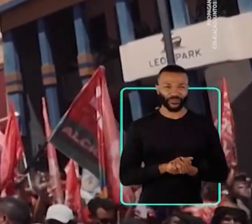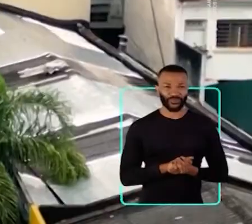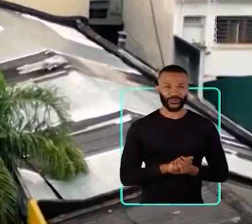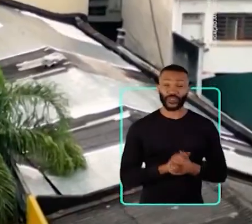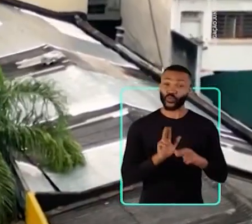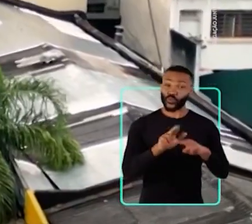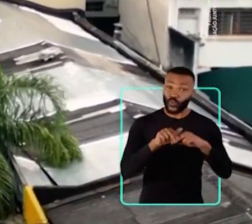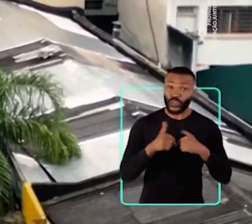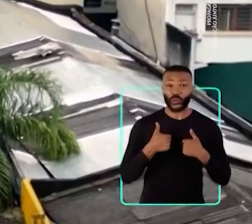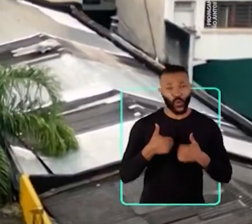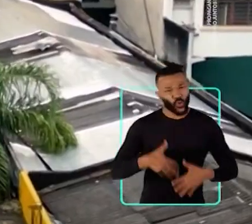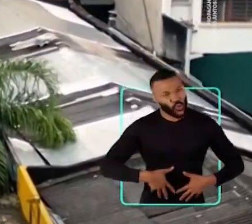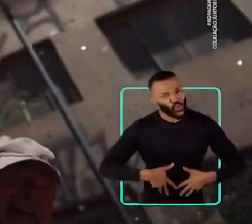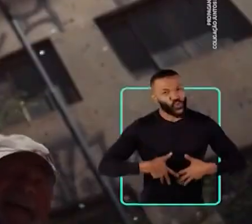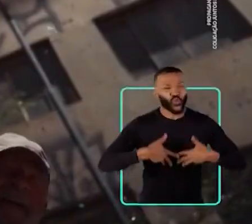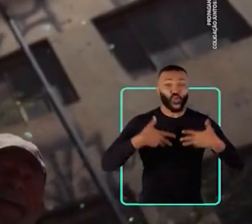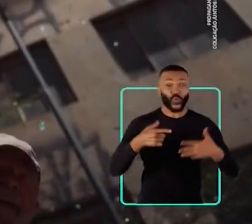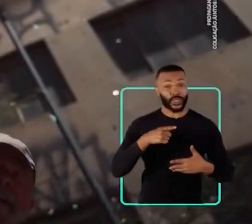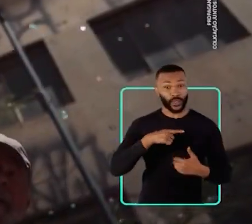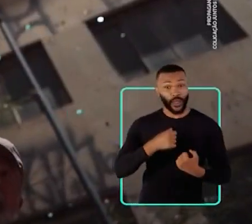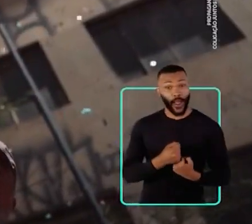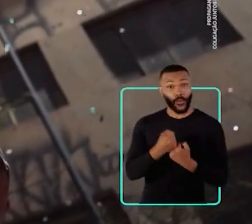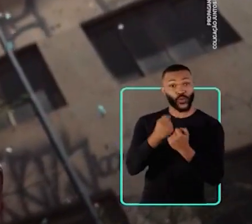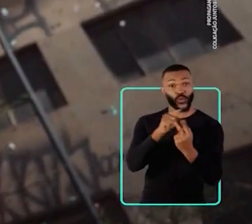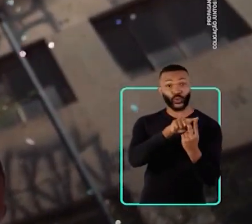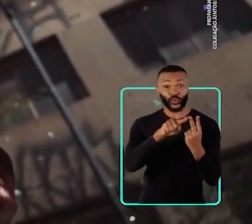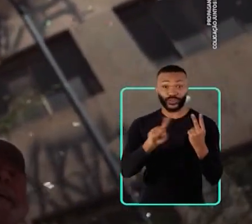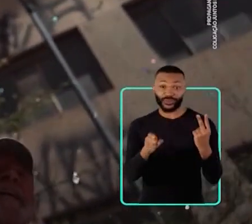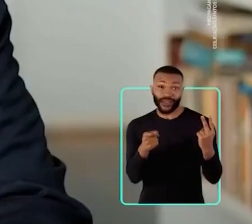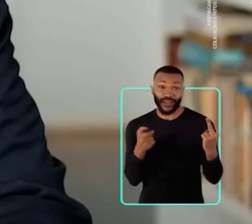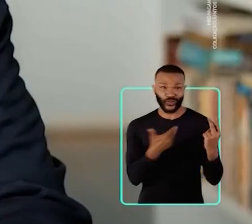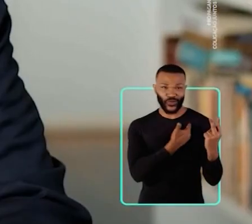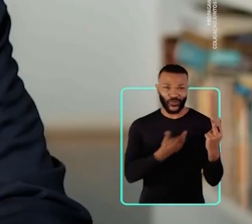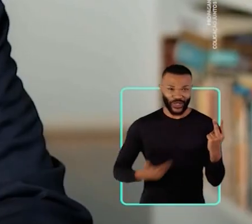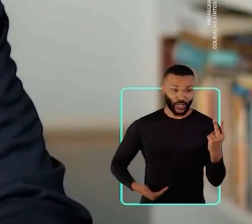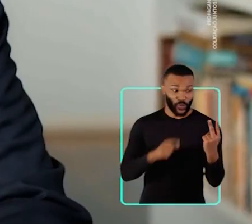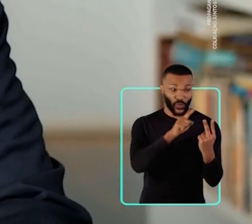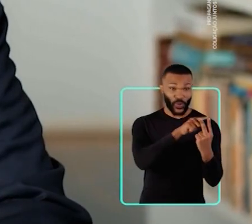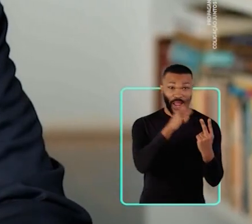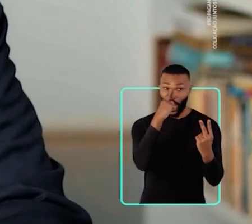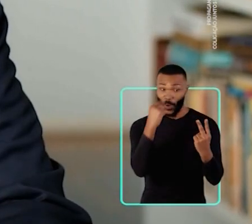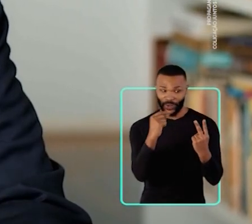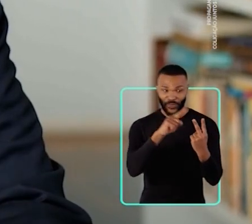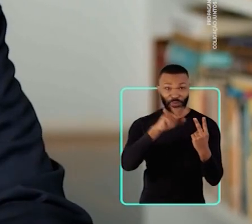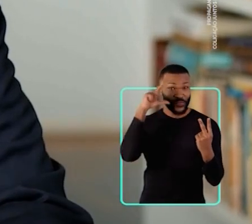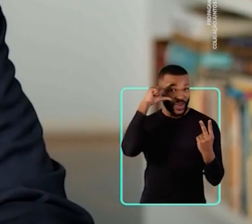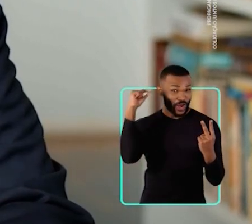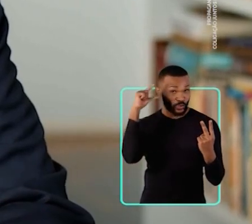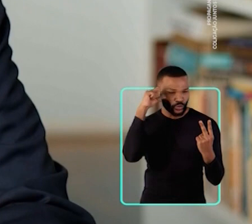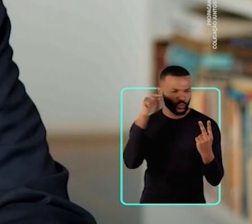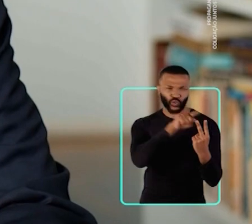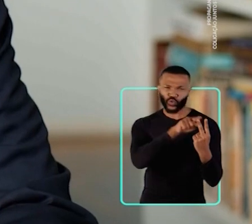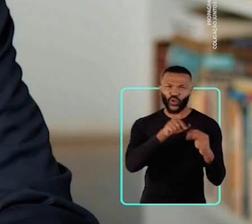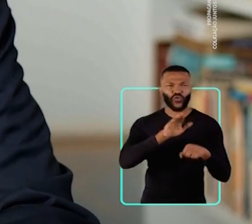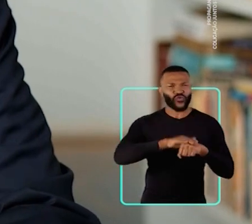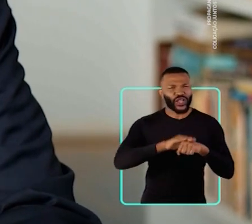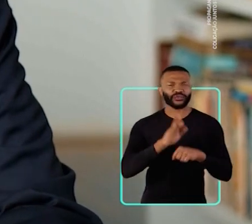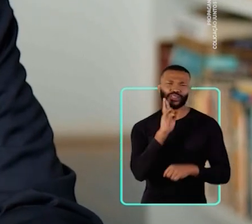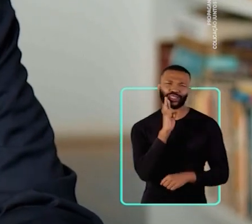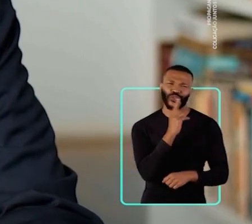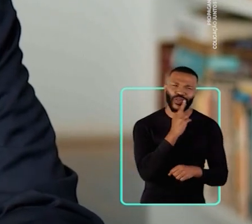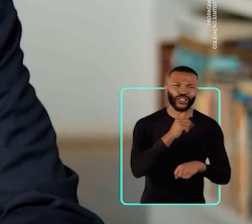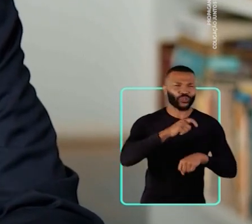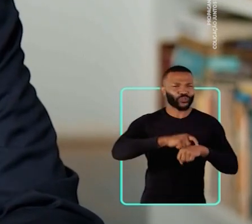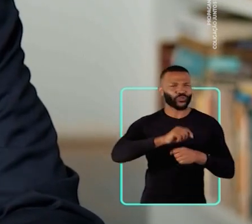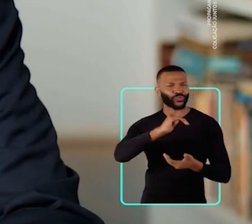É por isso que eu tenho orgulho de ter o apoio de dois ex-governadores, Alckmin e Márcio França. Eles fizeram o Bom Prato, o